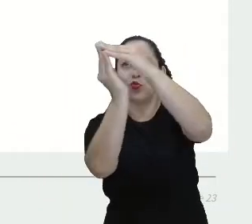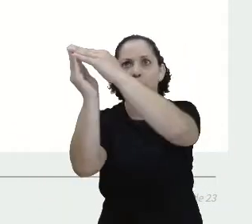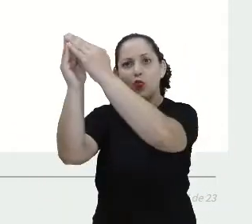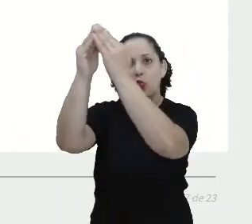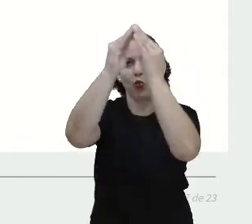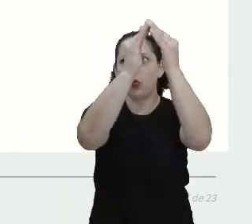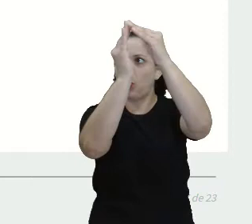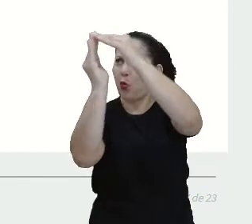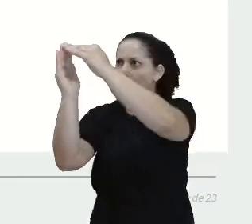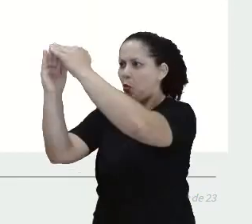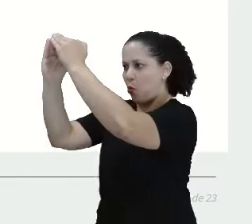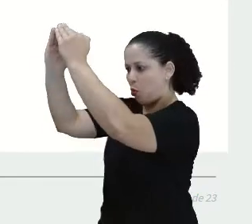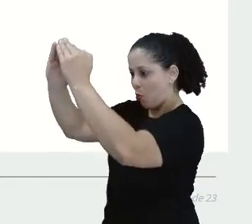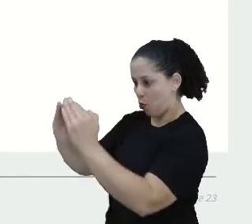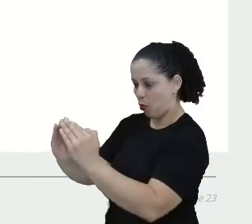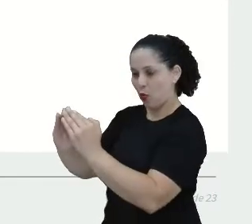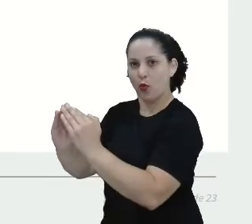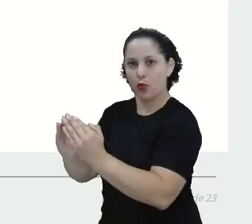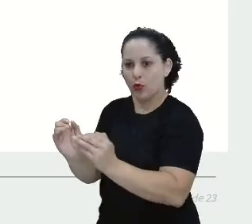estranha.